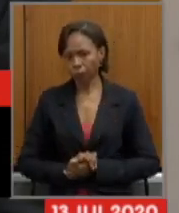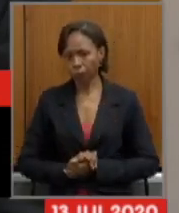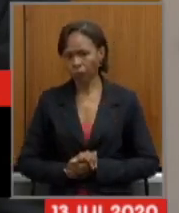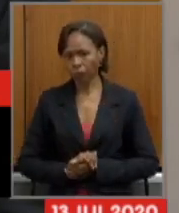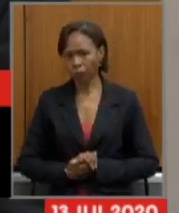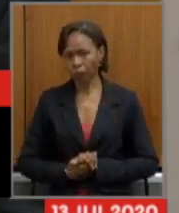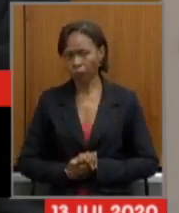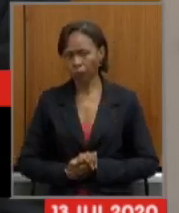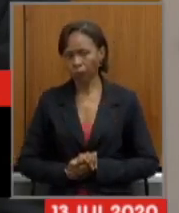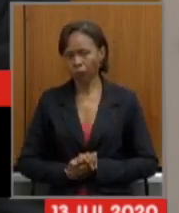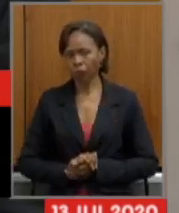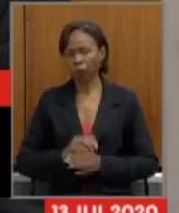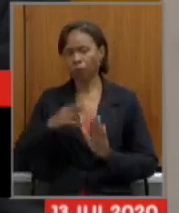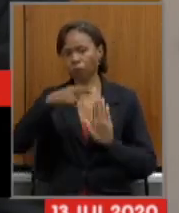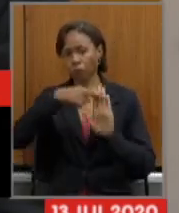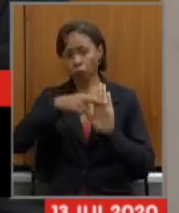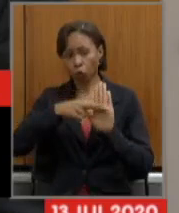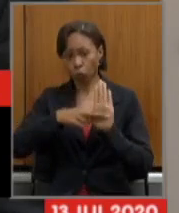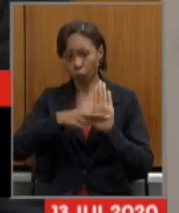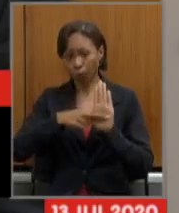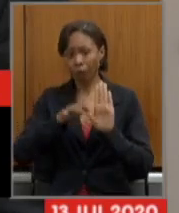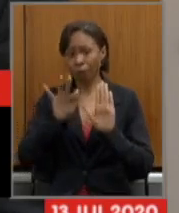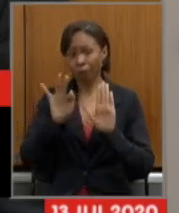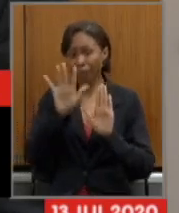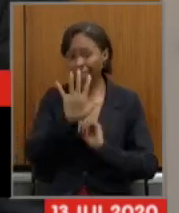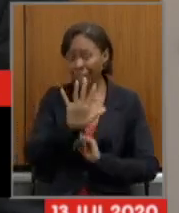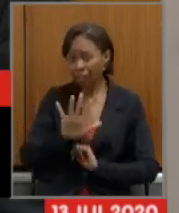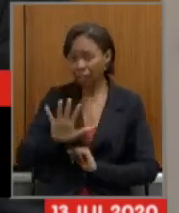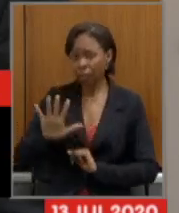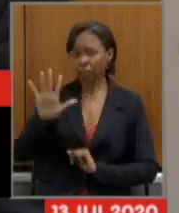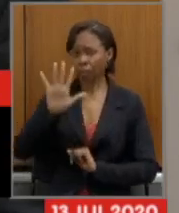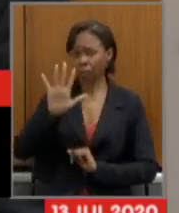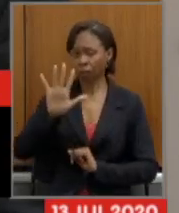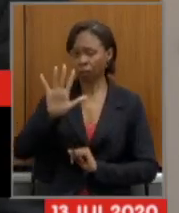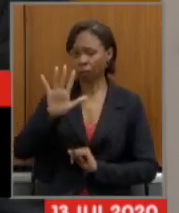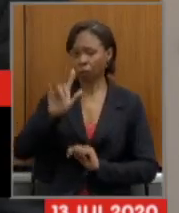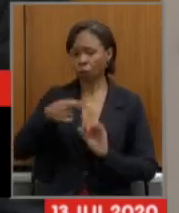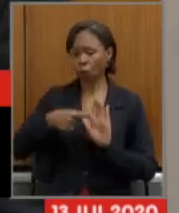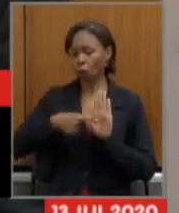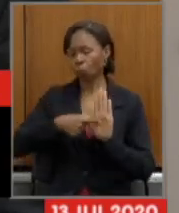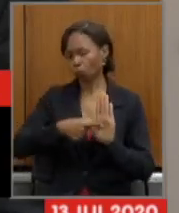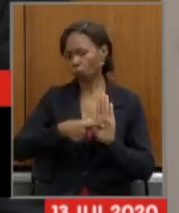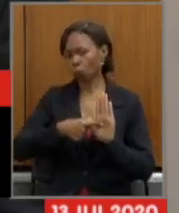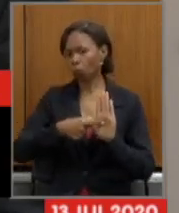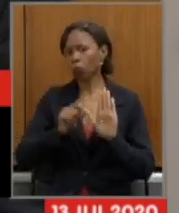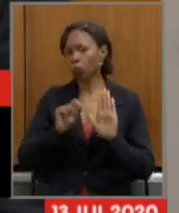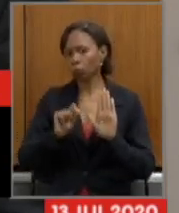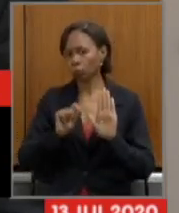a norma federal define que